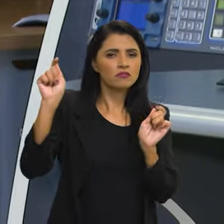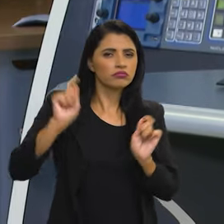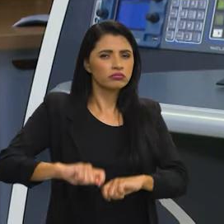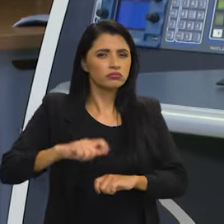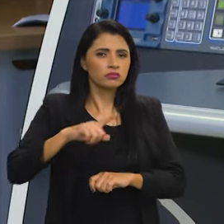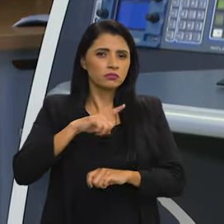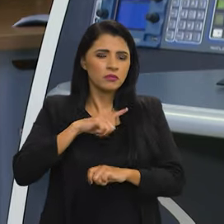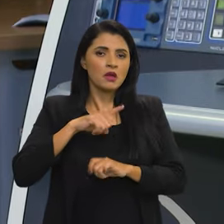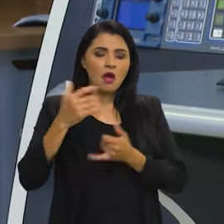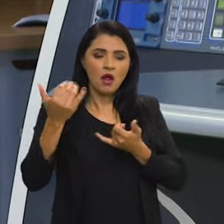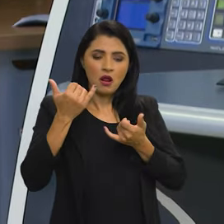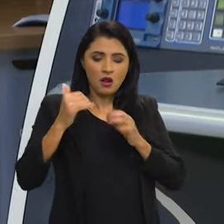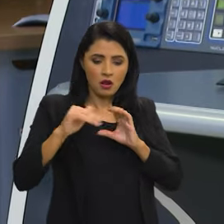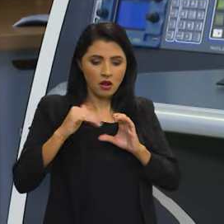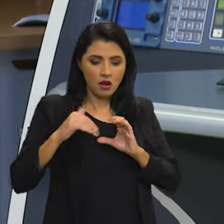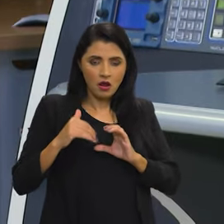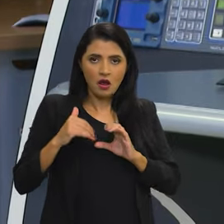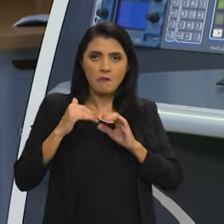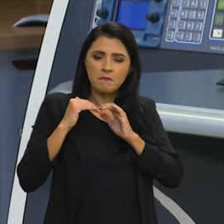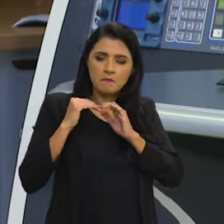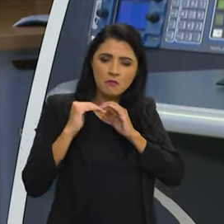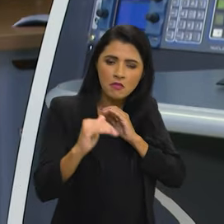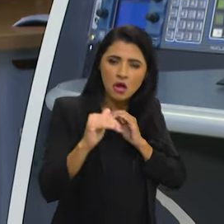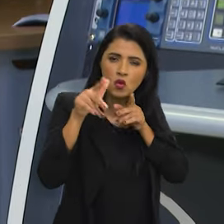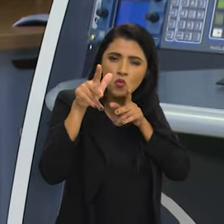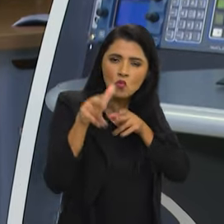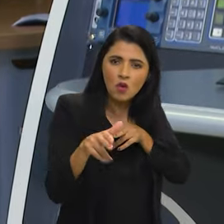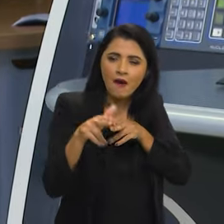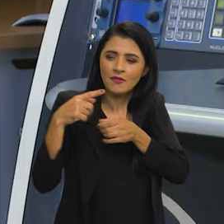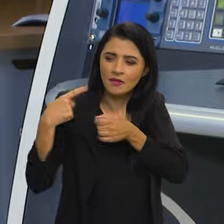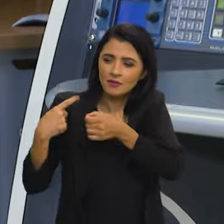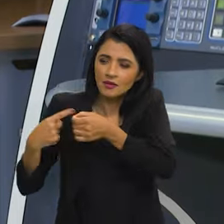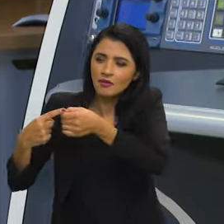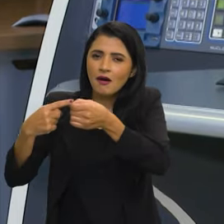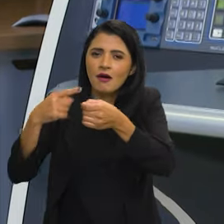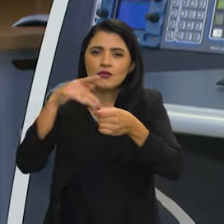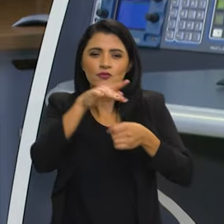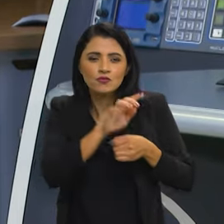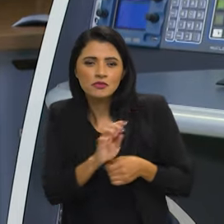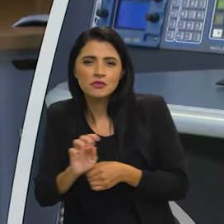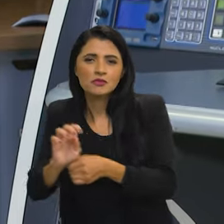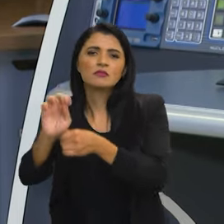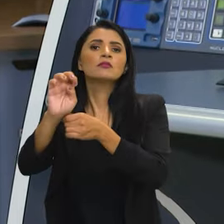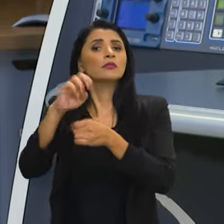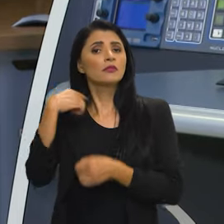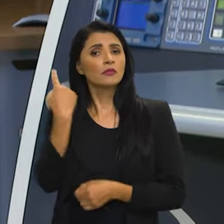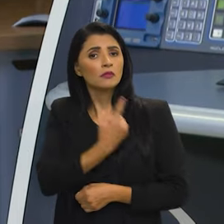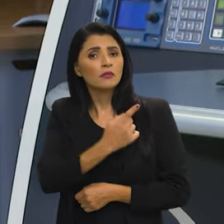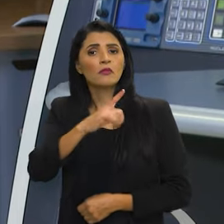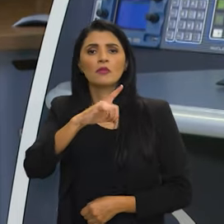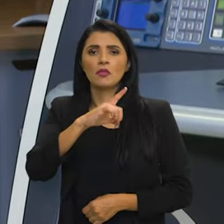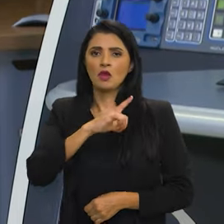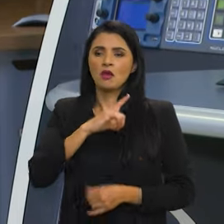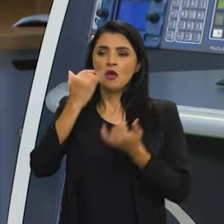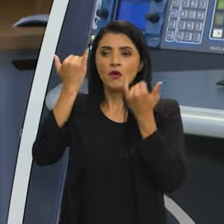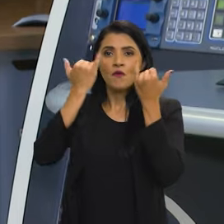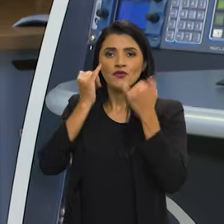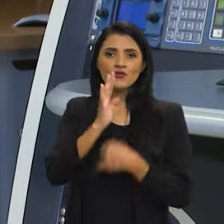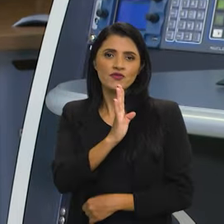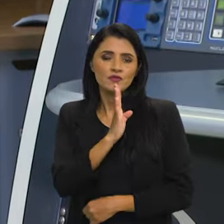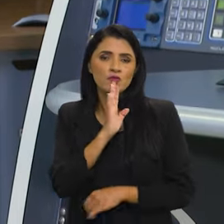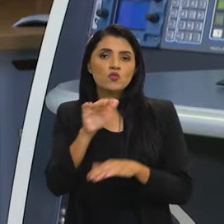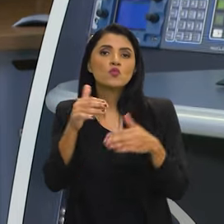possa receber informações padronizadas das cidades, dos estados e nós termos o